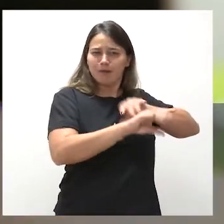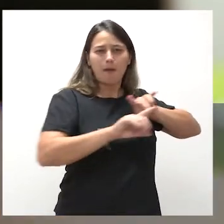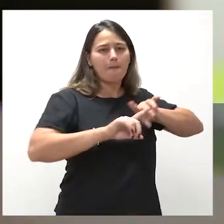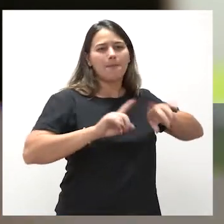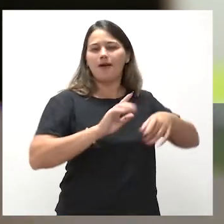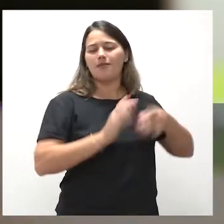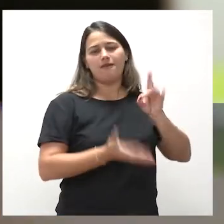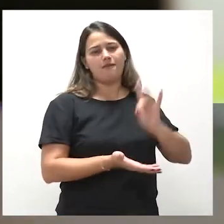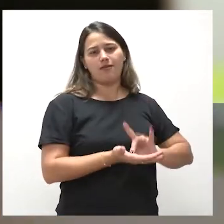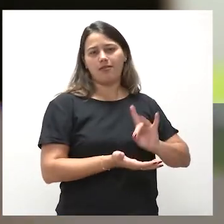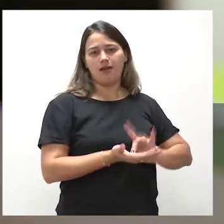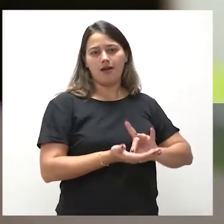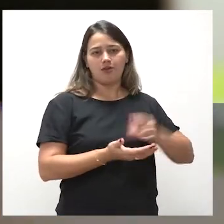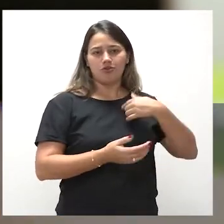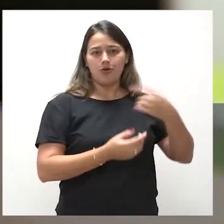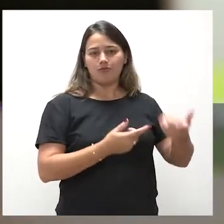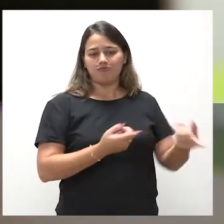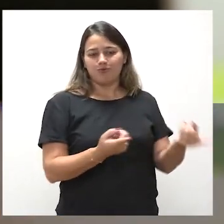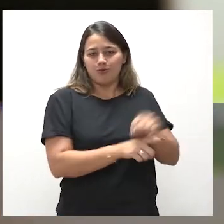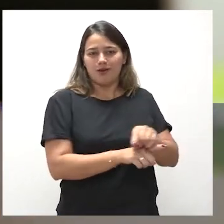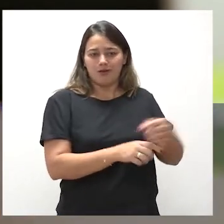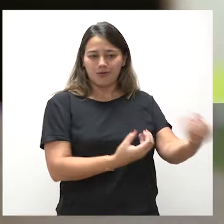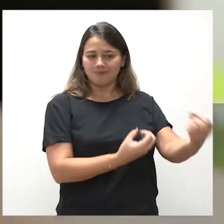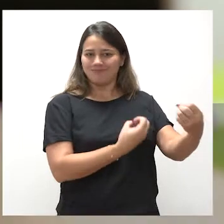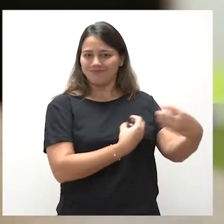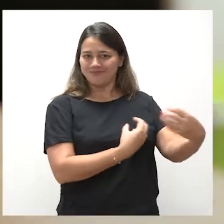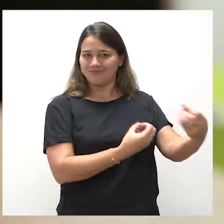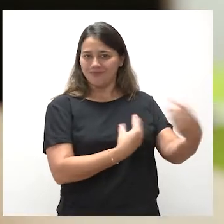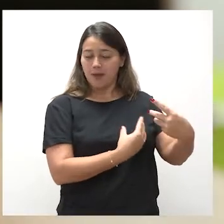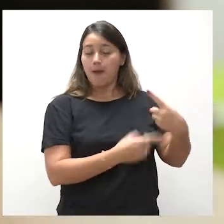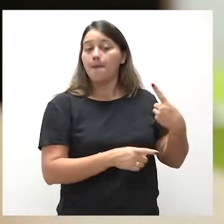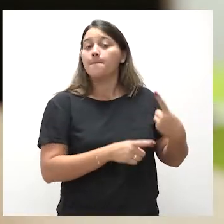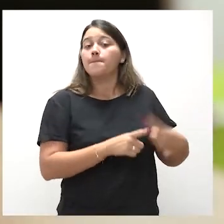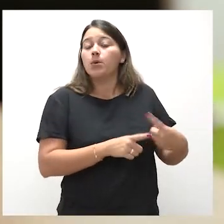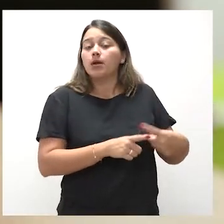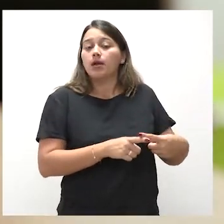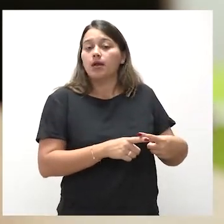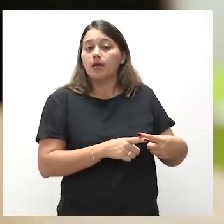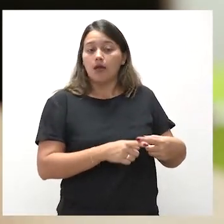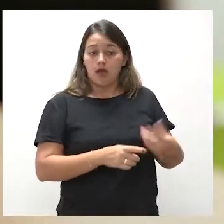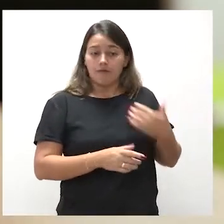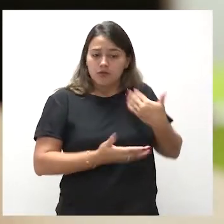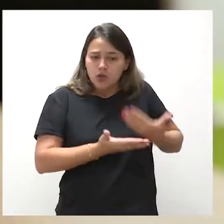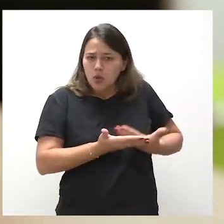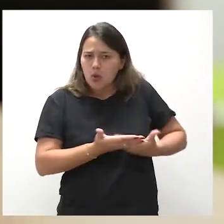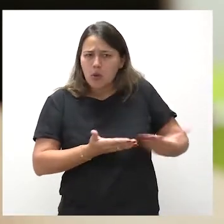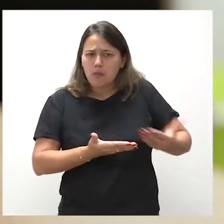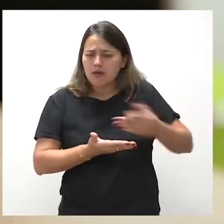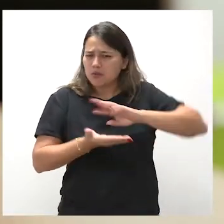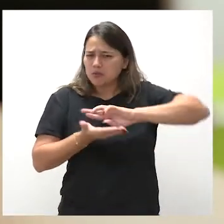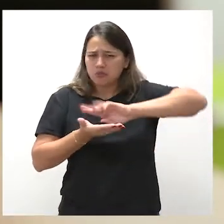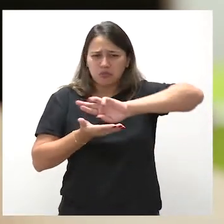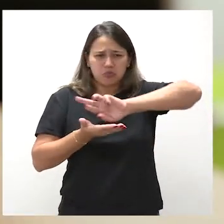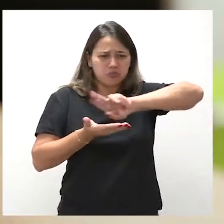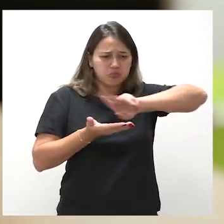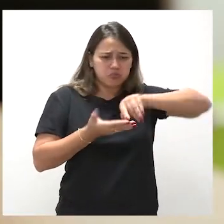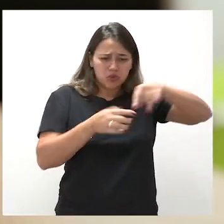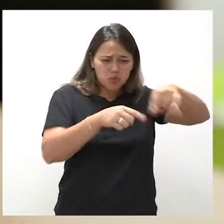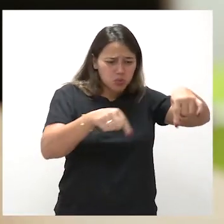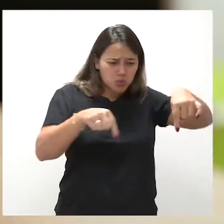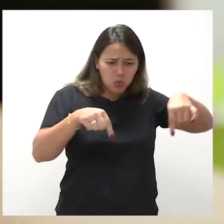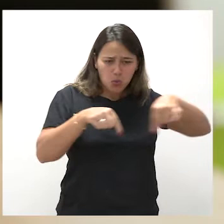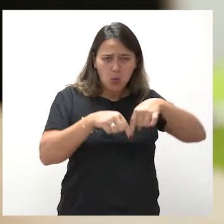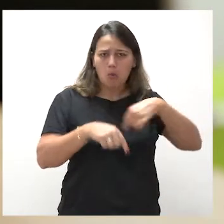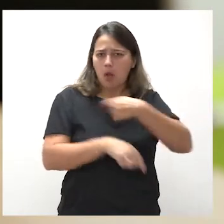estudante, mas eu acho que quem aprende de verdade é o professor. Principalmente porque você começa a lidar com várias